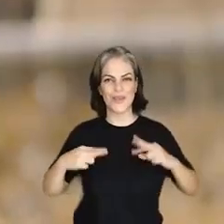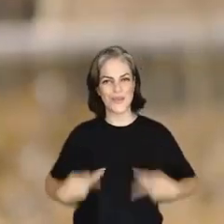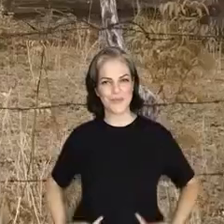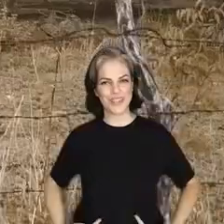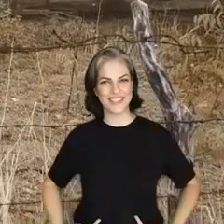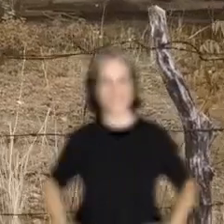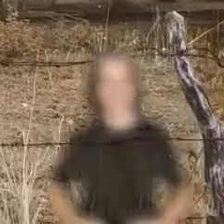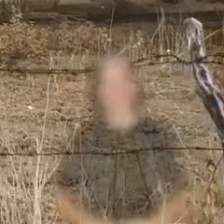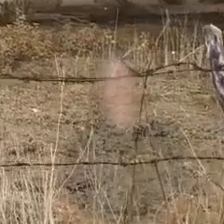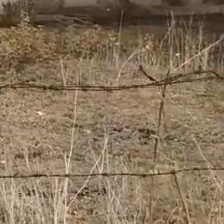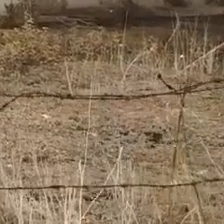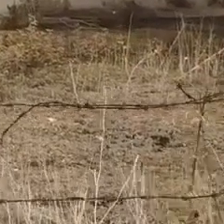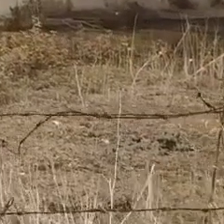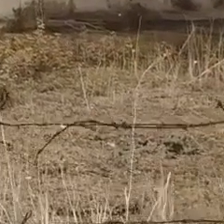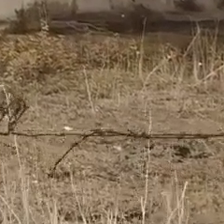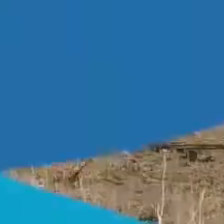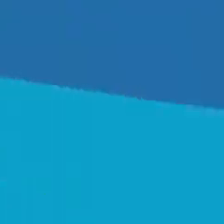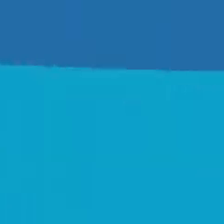humana.